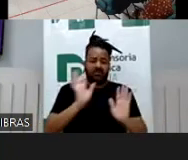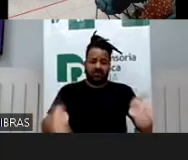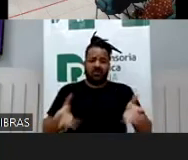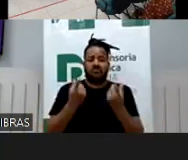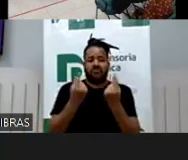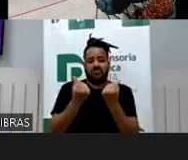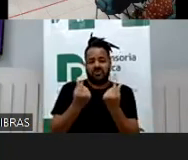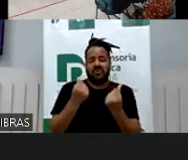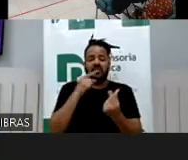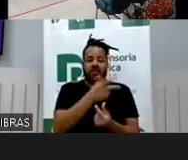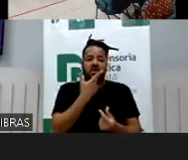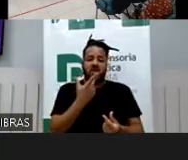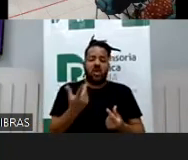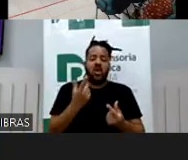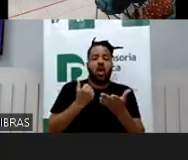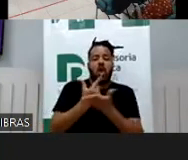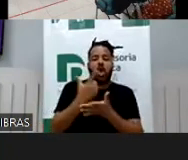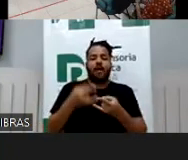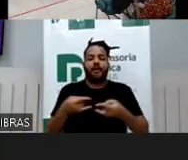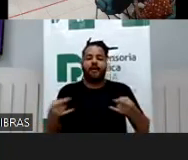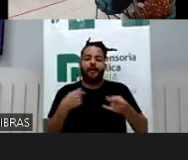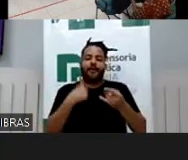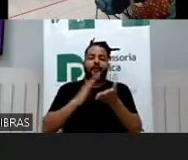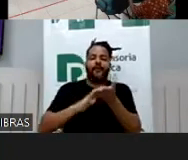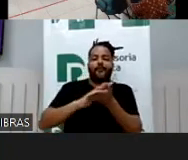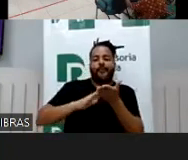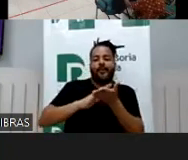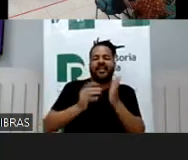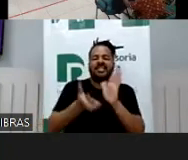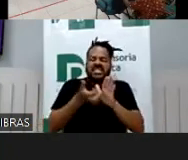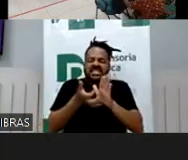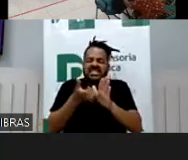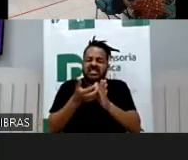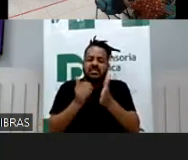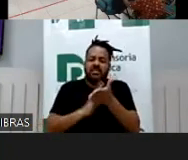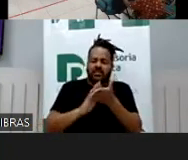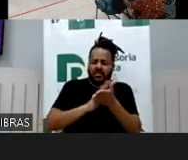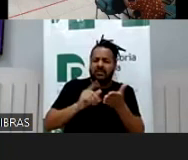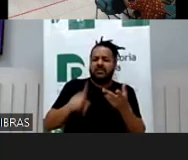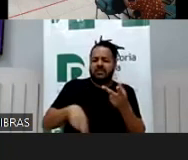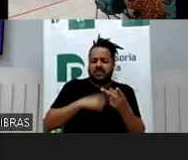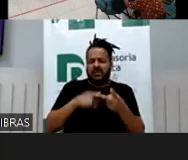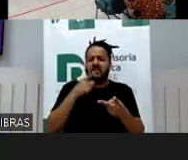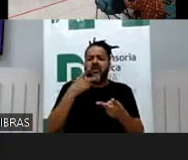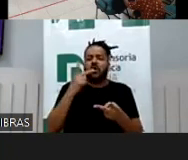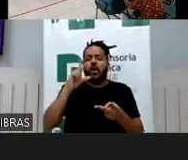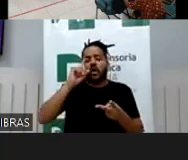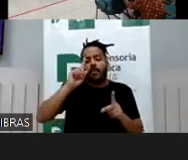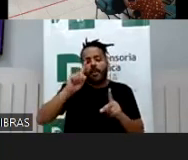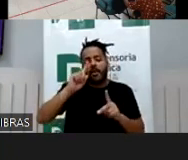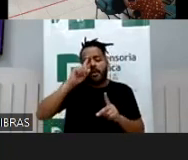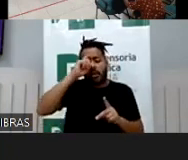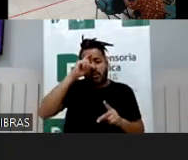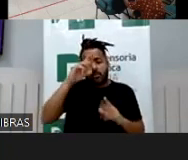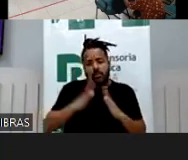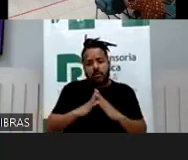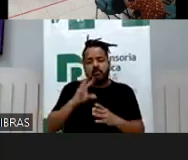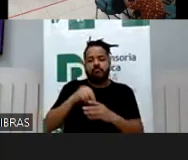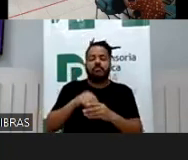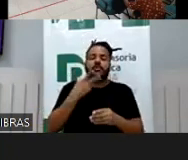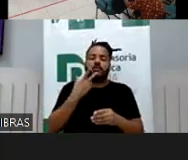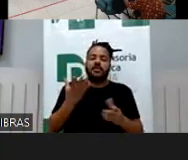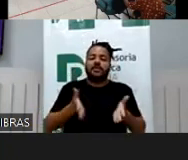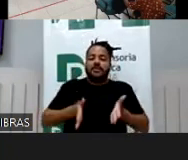fralda, de pomada de assadura, de coisas de pré-natal, de hospitais, de maternidades, e quando a criança nasce continuam a fazer isso